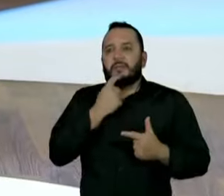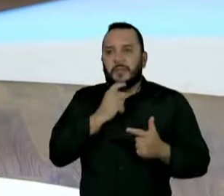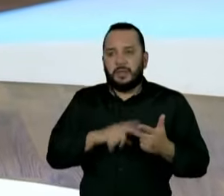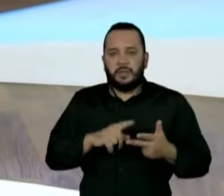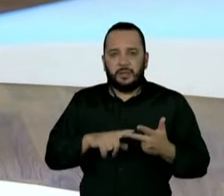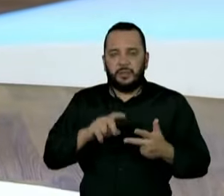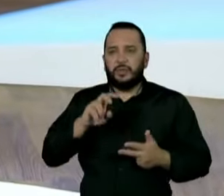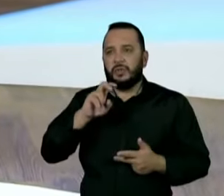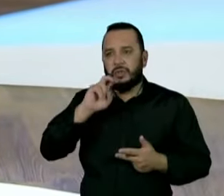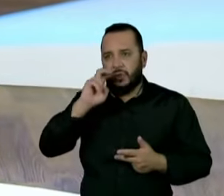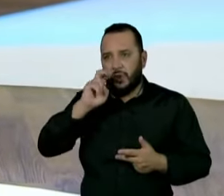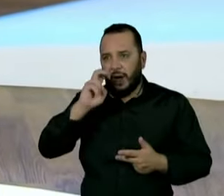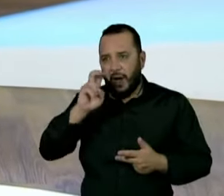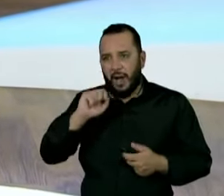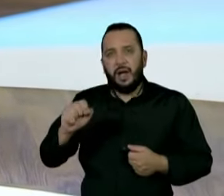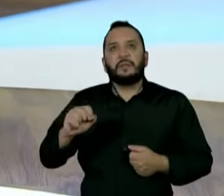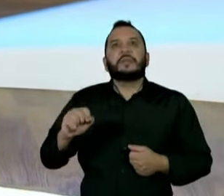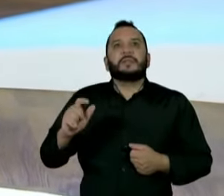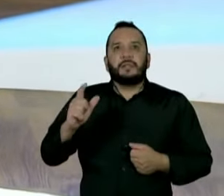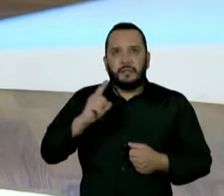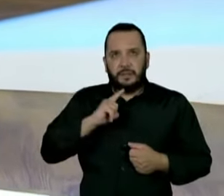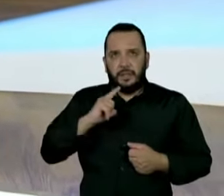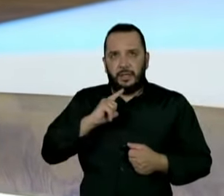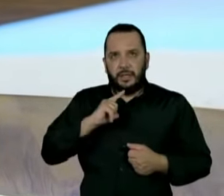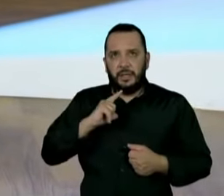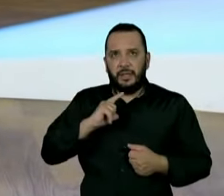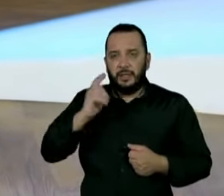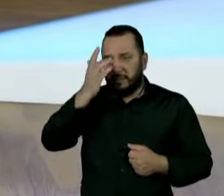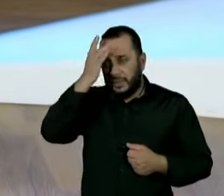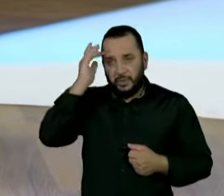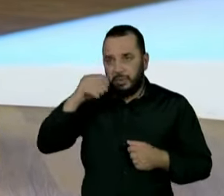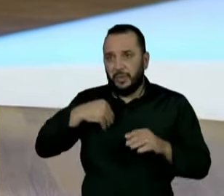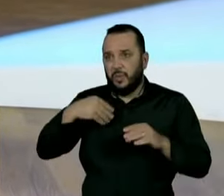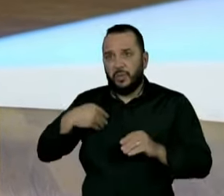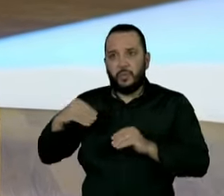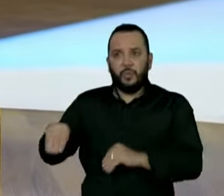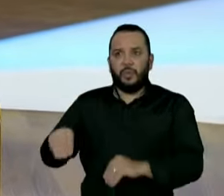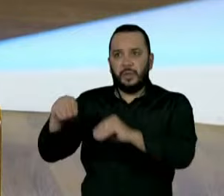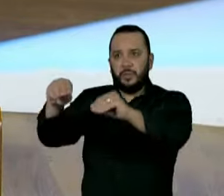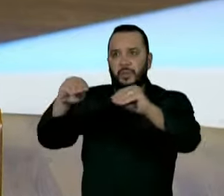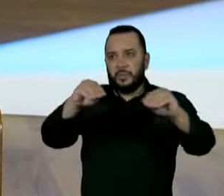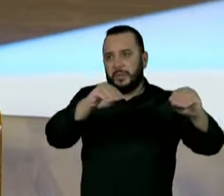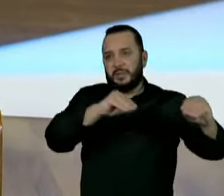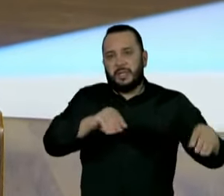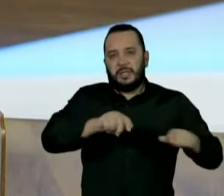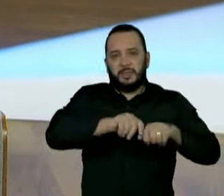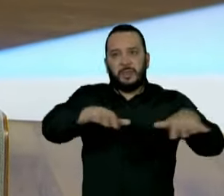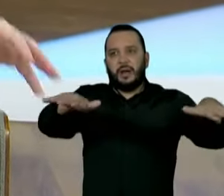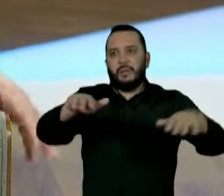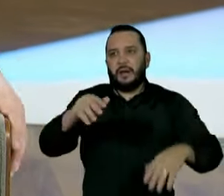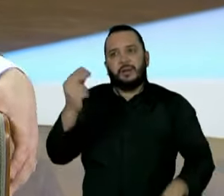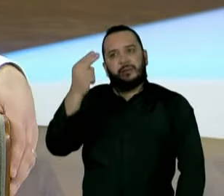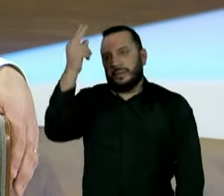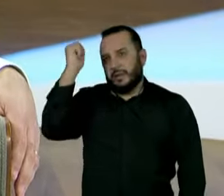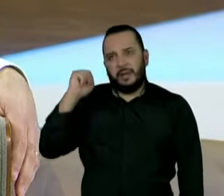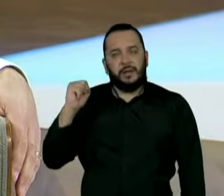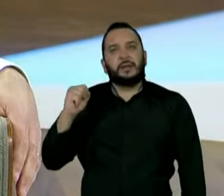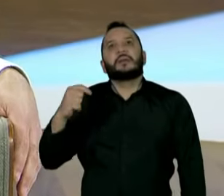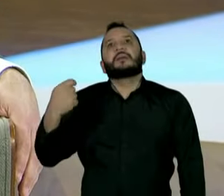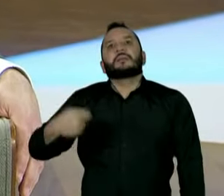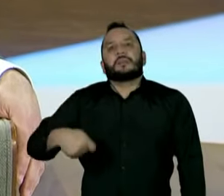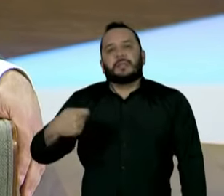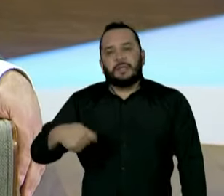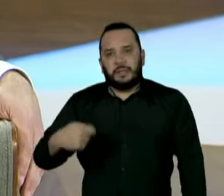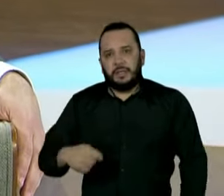vários lugares, agora as mesmas pessoas estão em outros lugares, isso não adianta você esparramar, você tem que tratar as pessoas, são